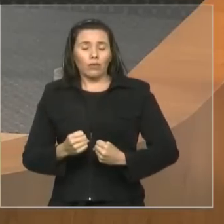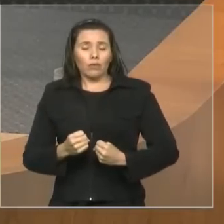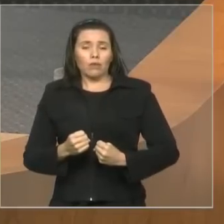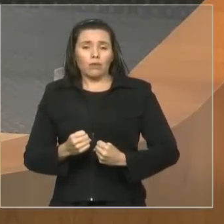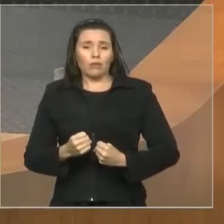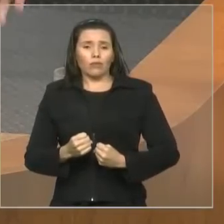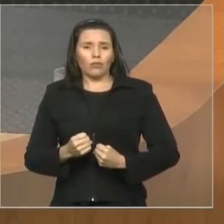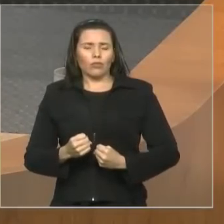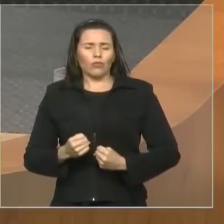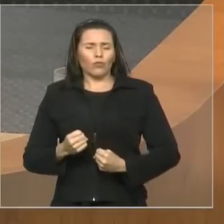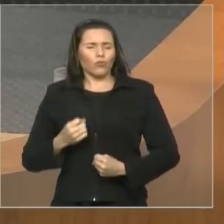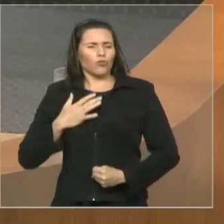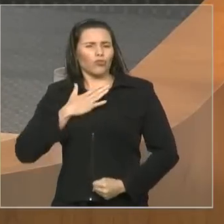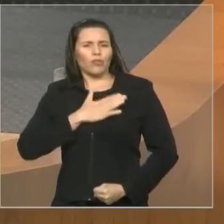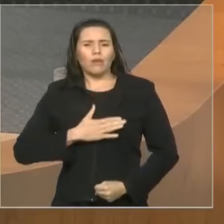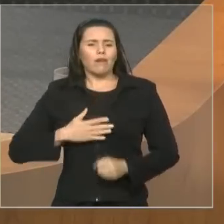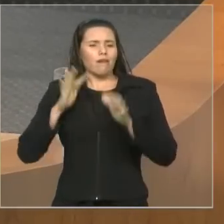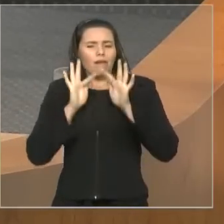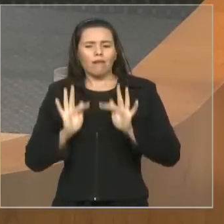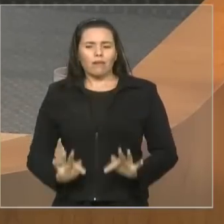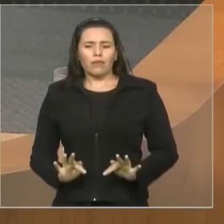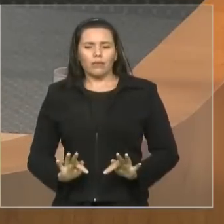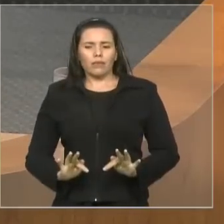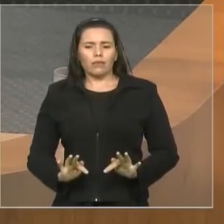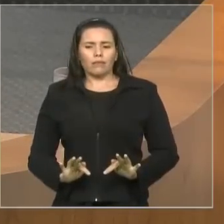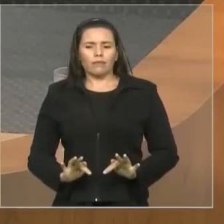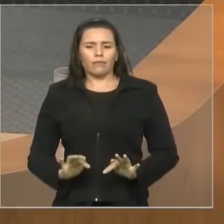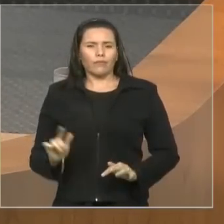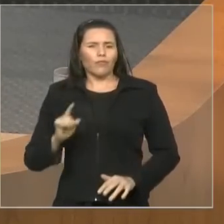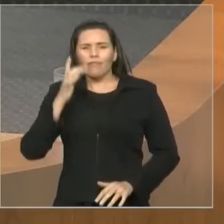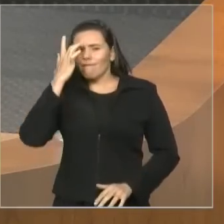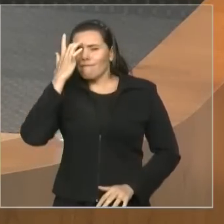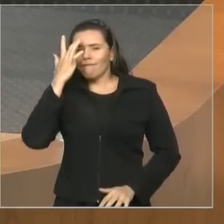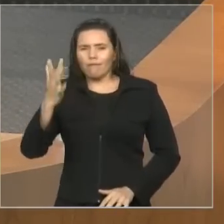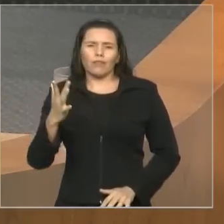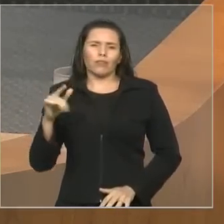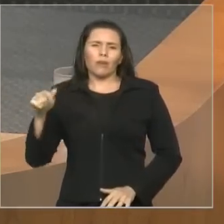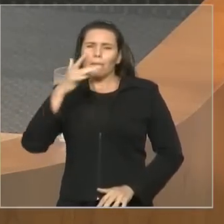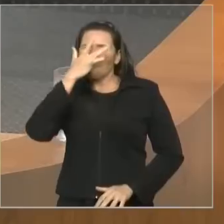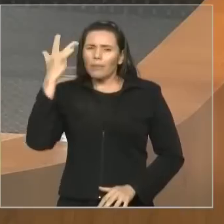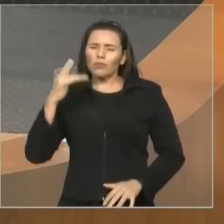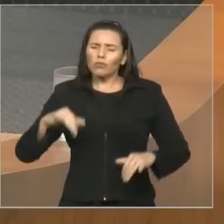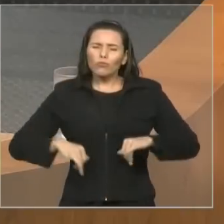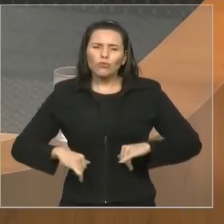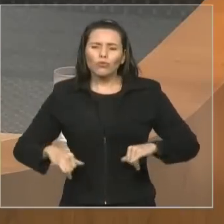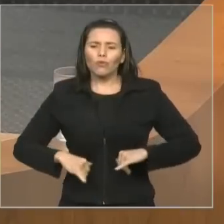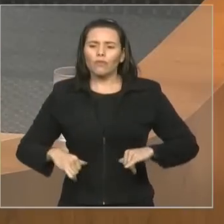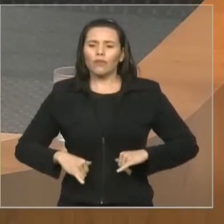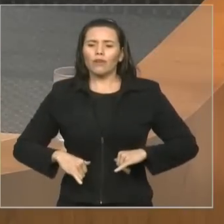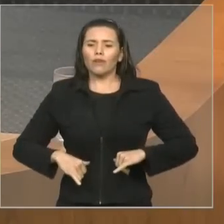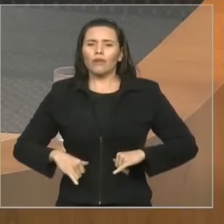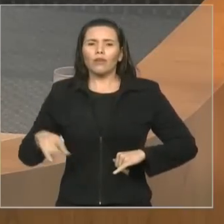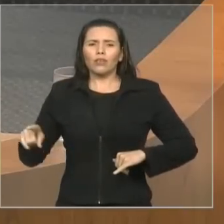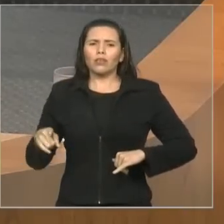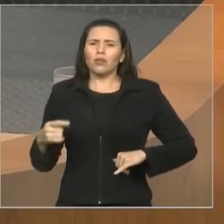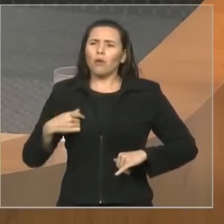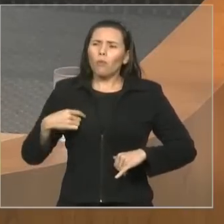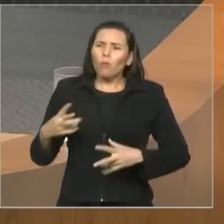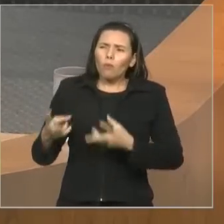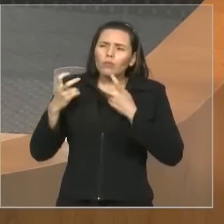ser submetida a momentos como esse e ter um sorriso estampado no rosto aqui, como se nada tivesse acontecido.